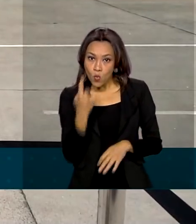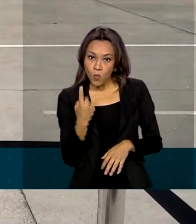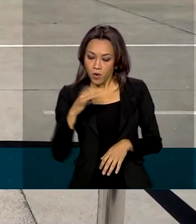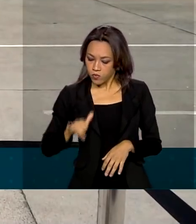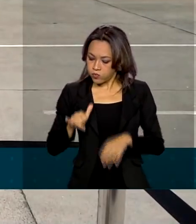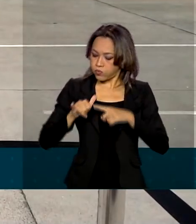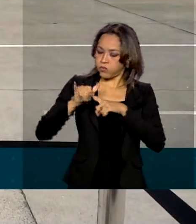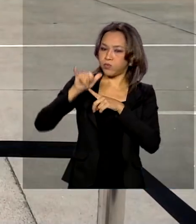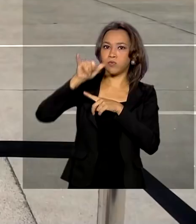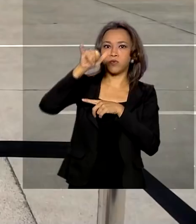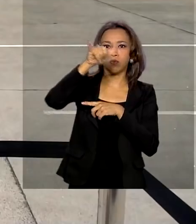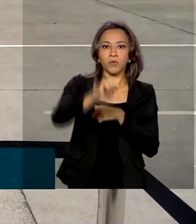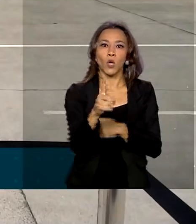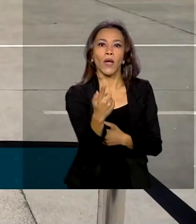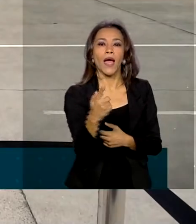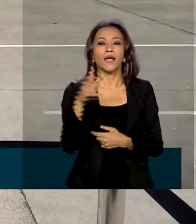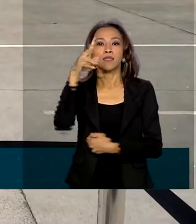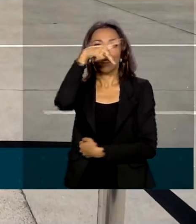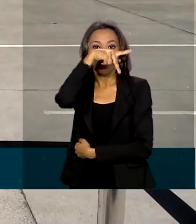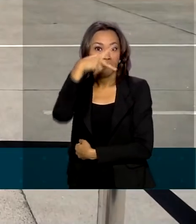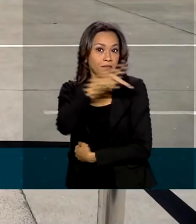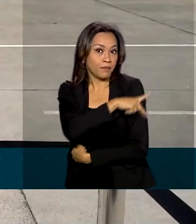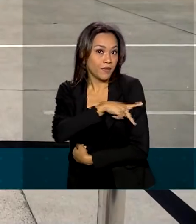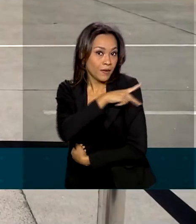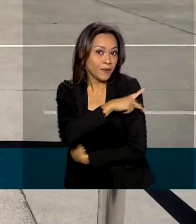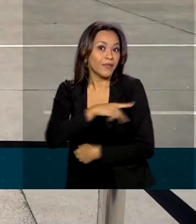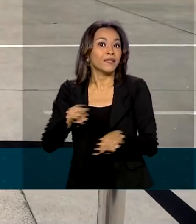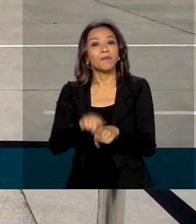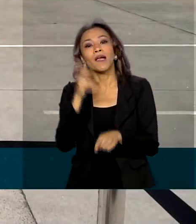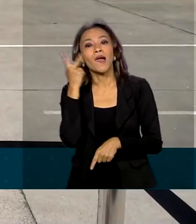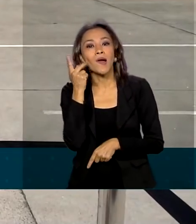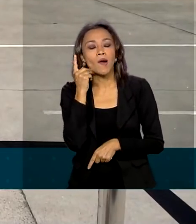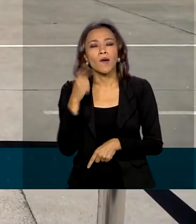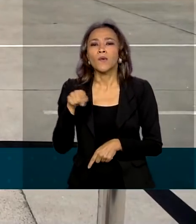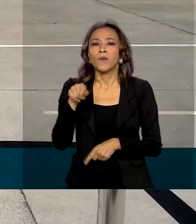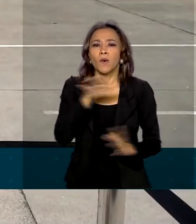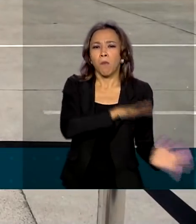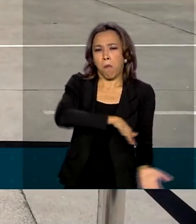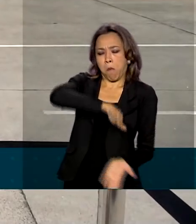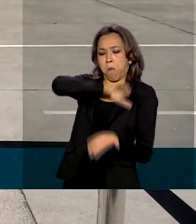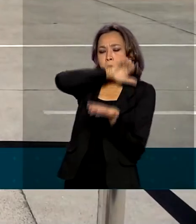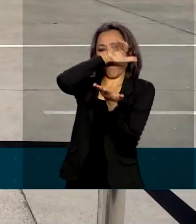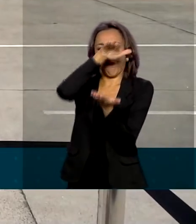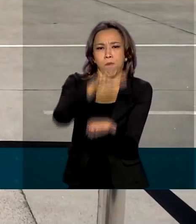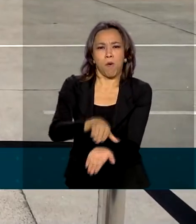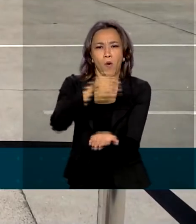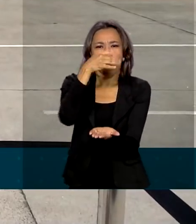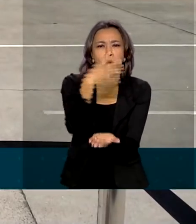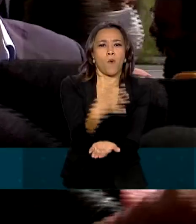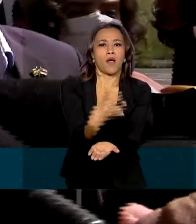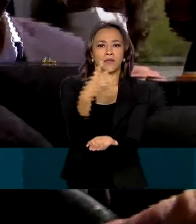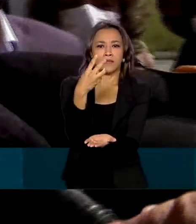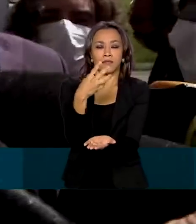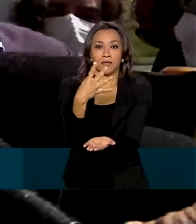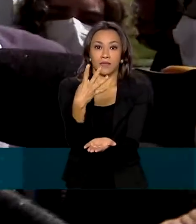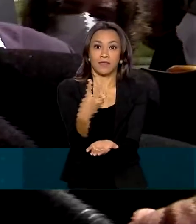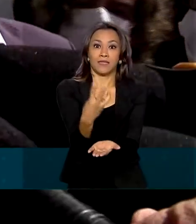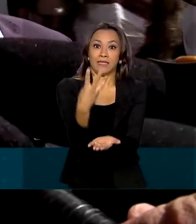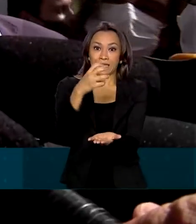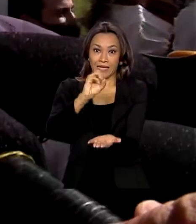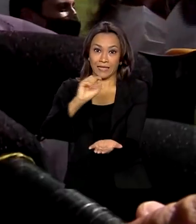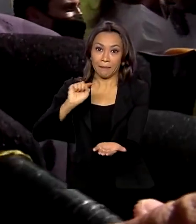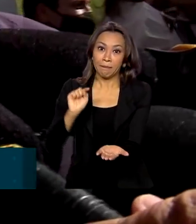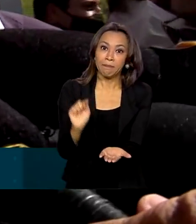seguiu para Goiás, Fiauí e Ceará, com uma carga de cerca de 430 mil doses. Eu acho que é uma